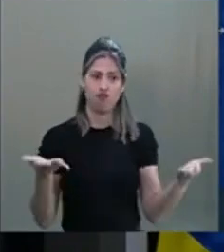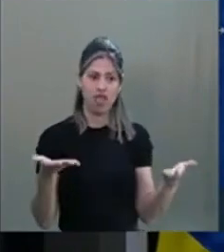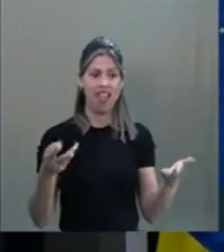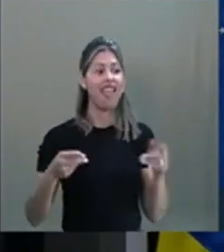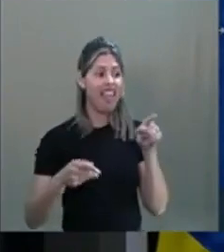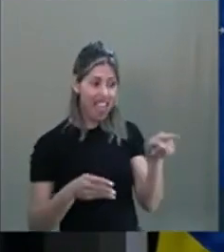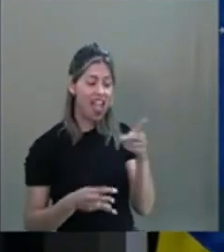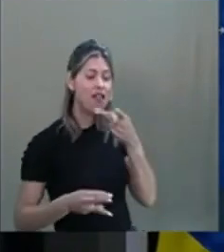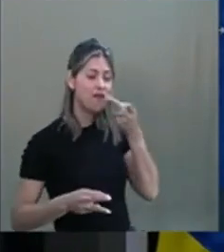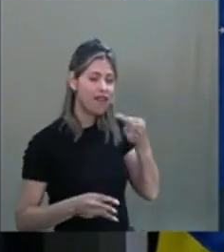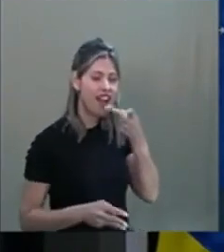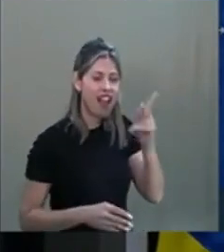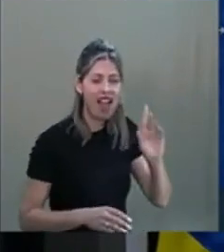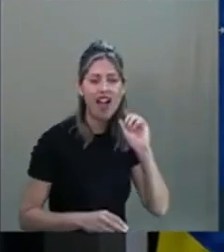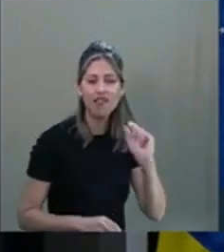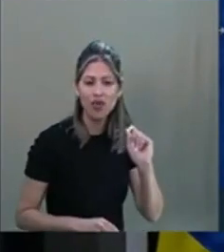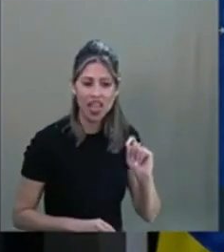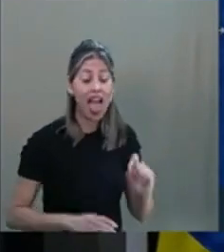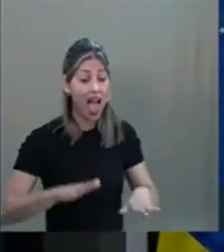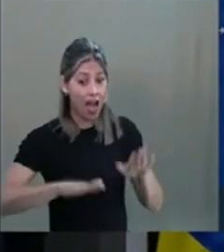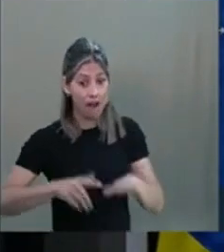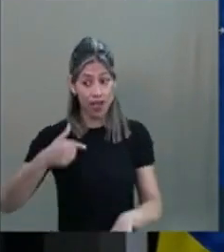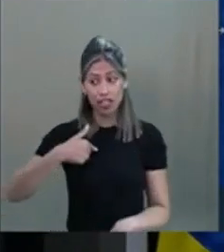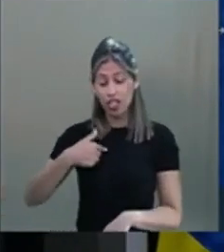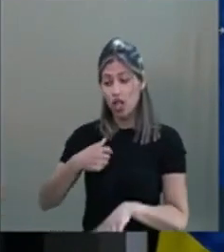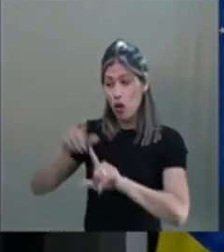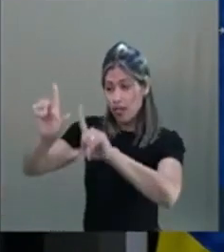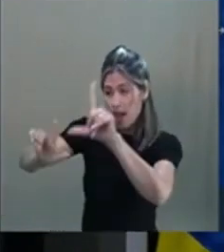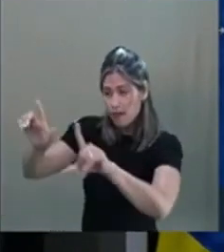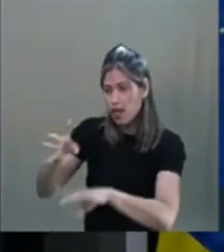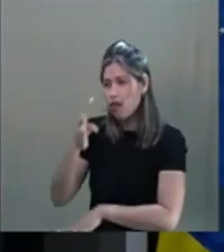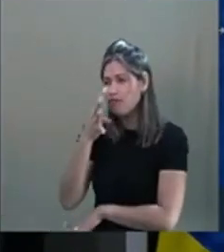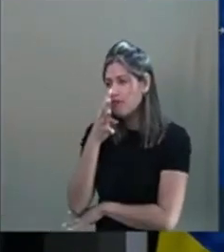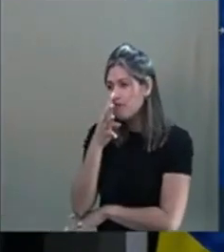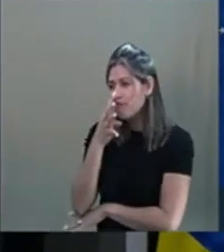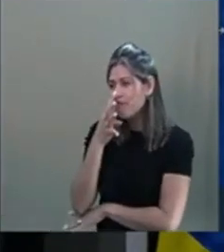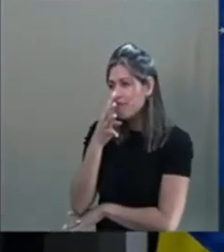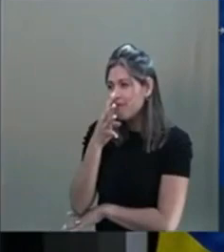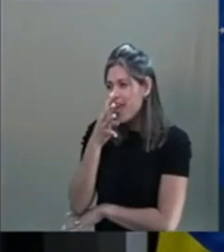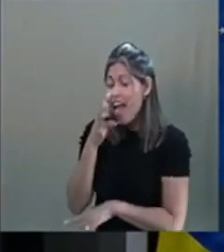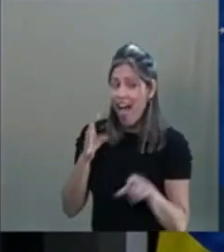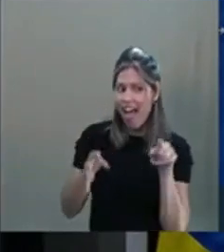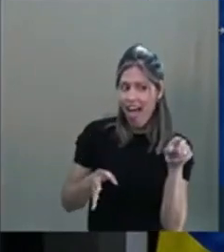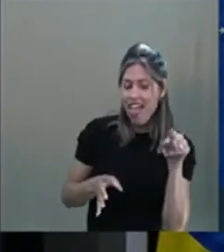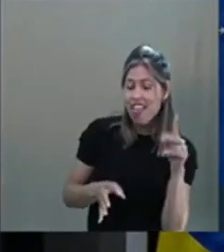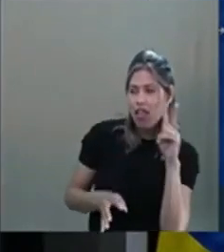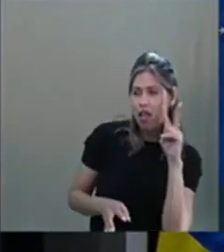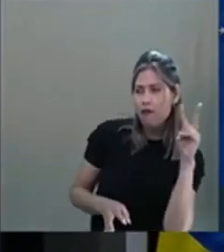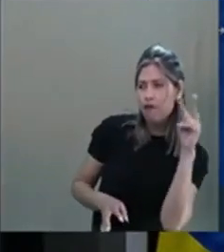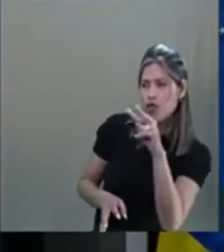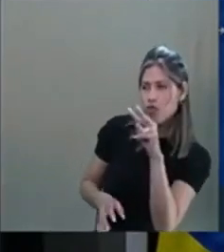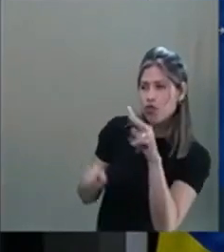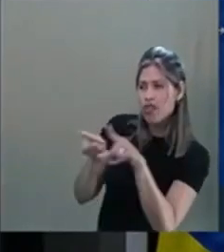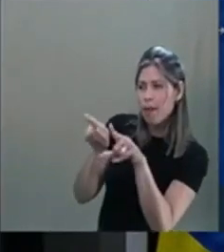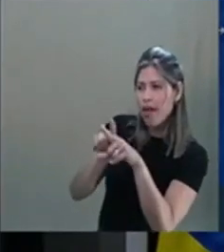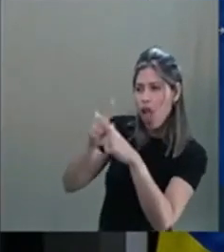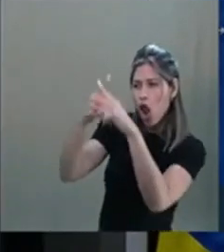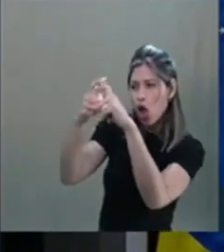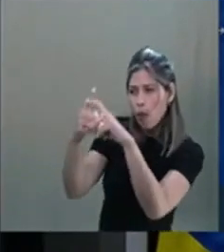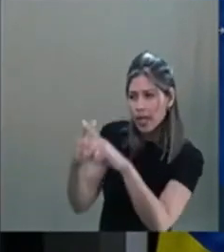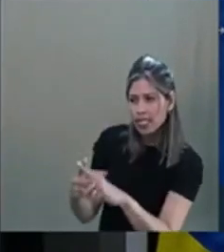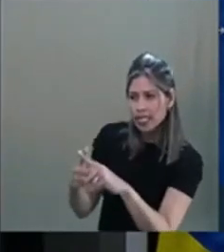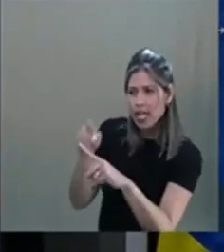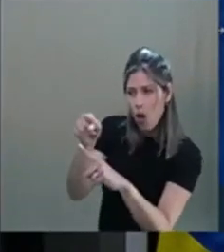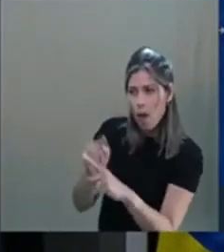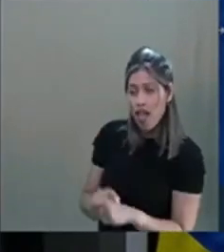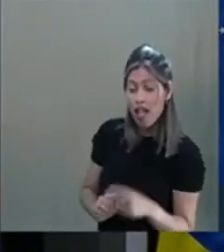às vezes eu estava vendo alguma coisa na televisão e um dia ele viu uma competição. E ele falou,